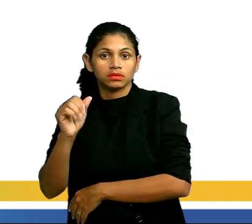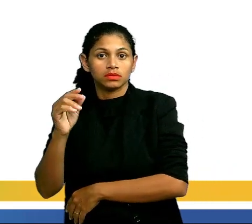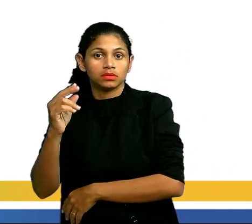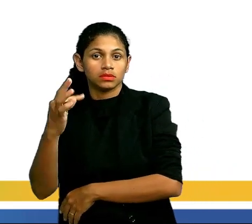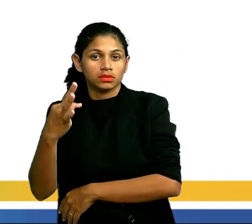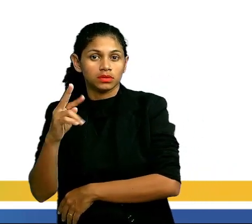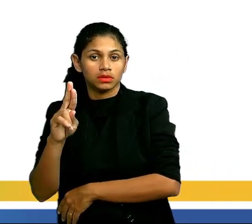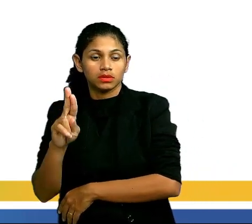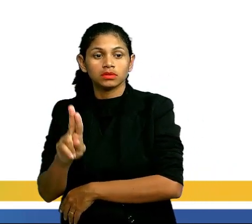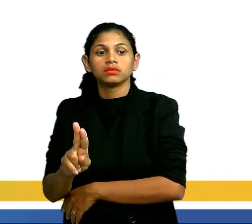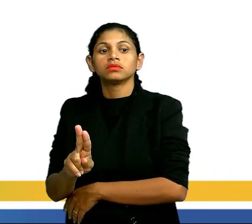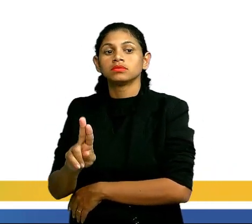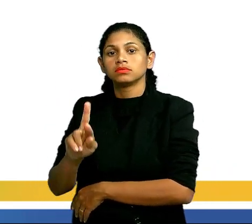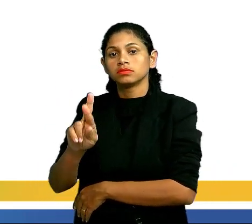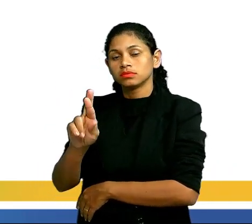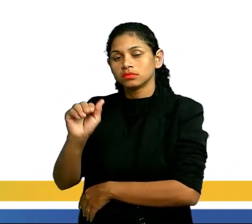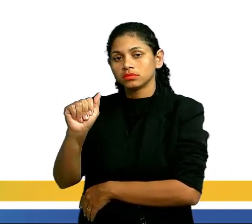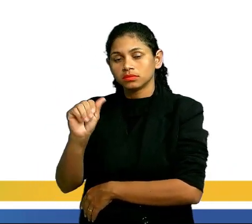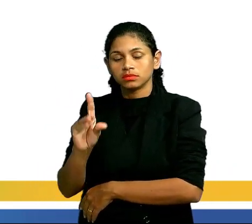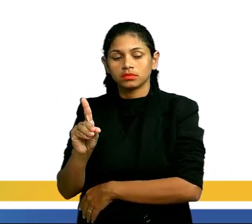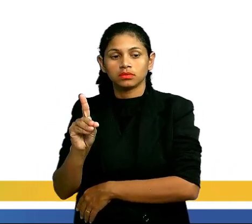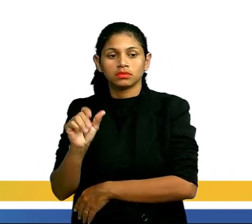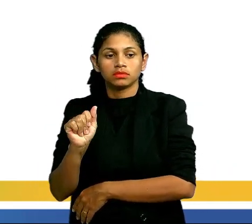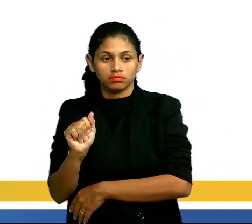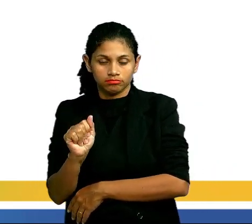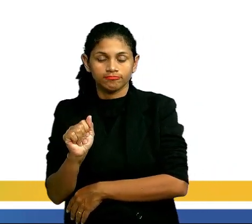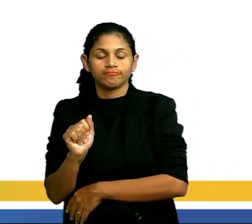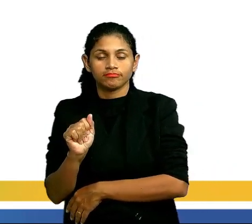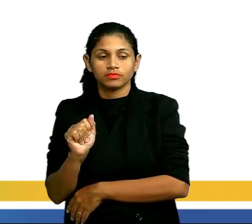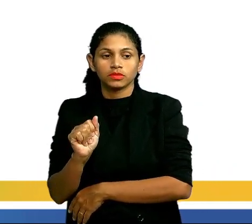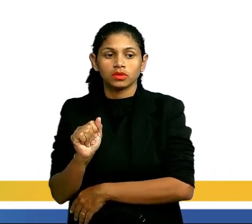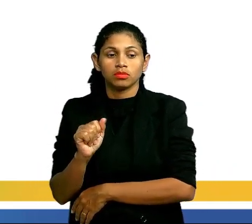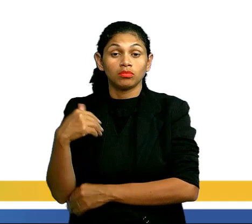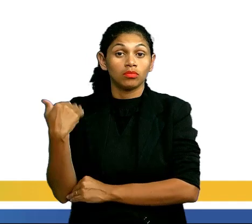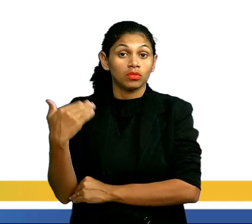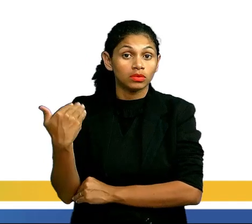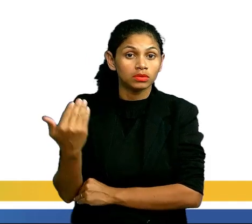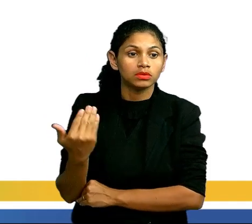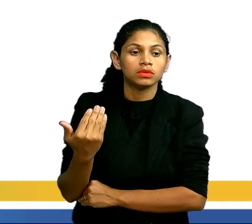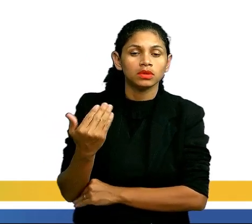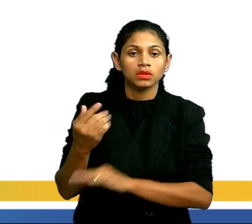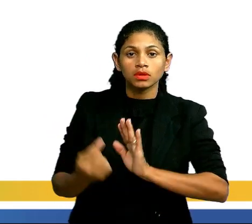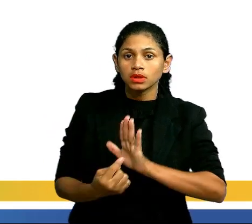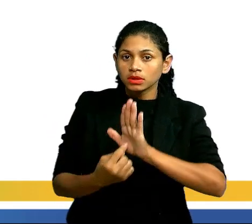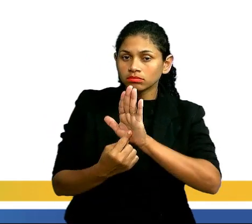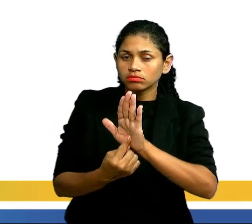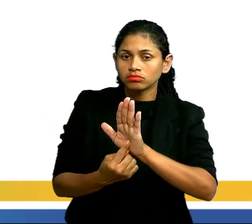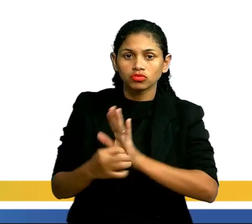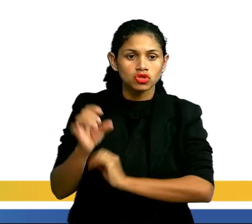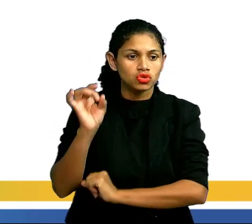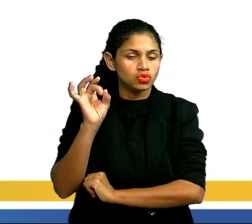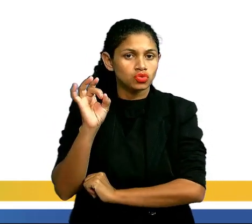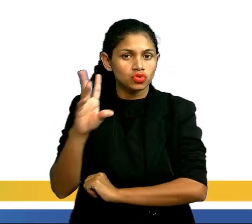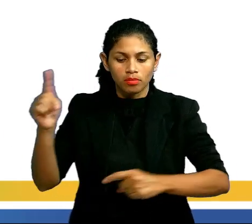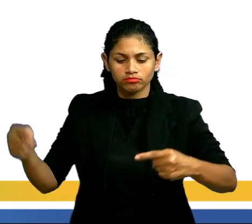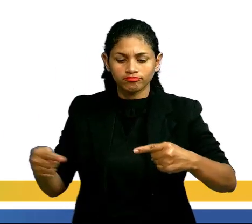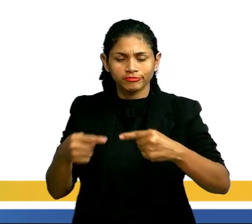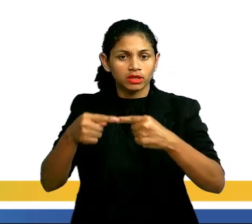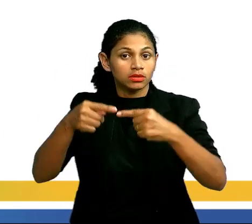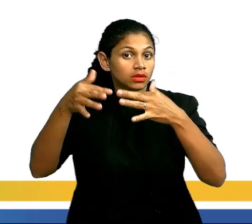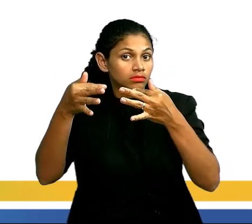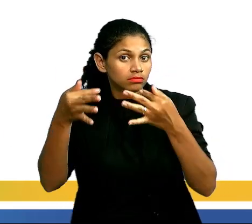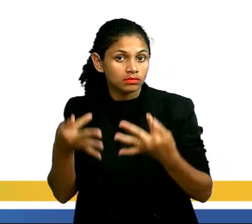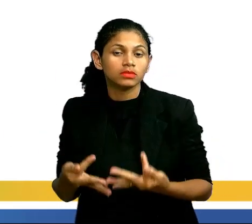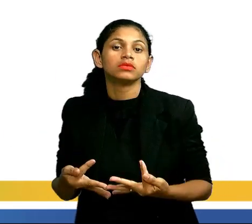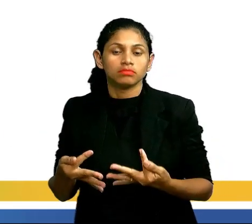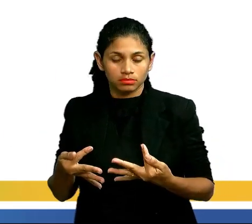insaturada. O que é uma cadeia saturada? Uma cadeia saturada é uma cadeia que vai apresentar apenas ligações simples